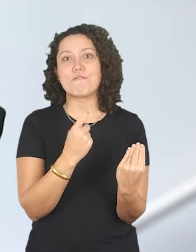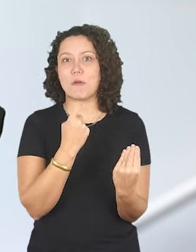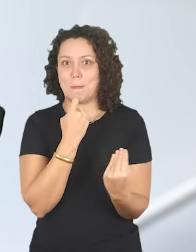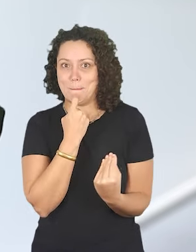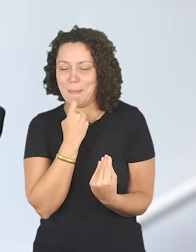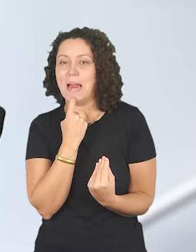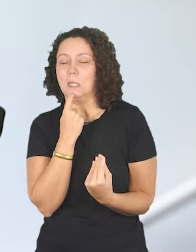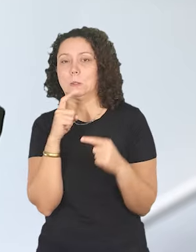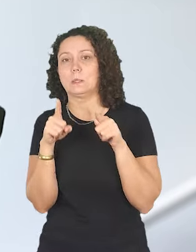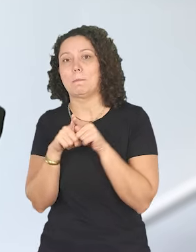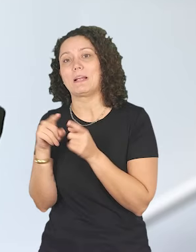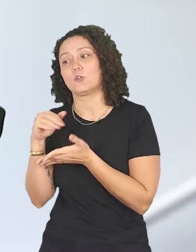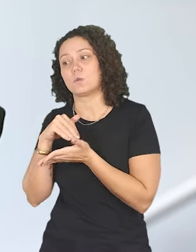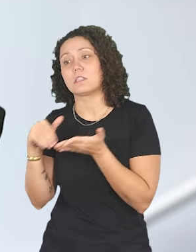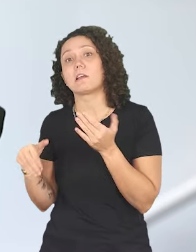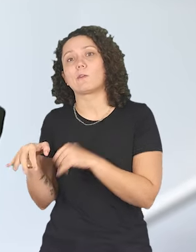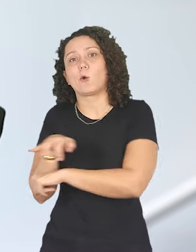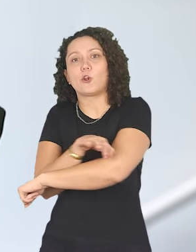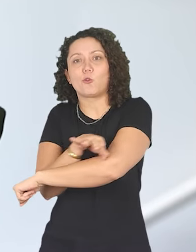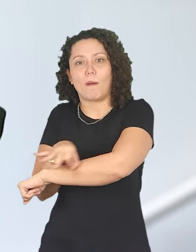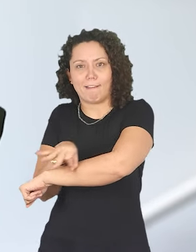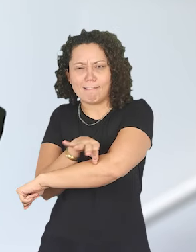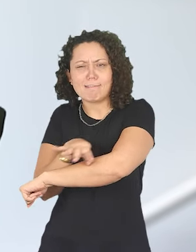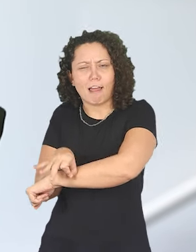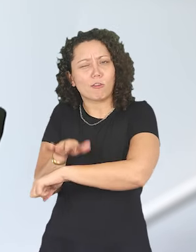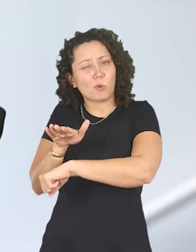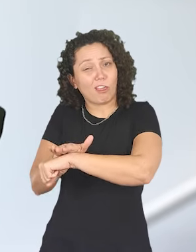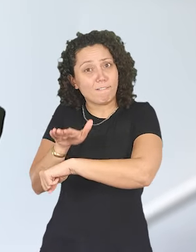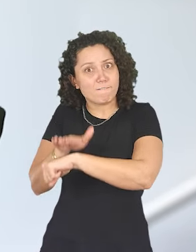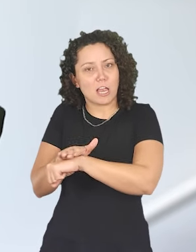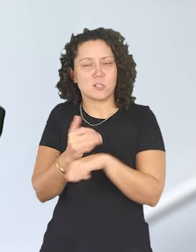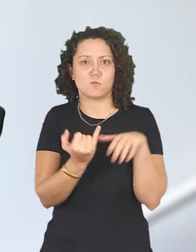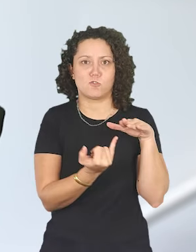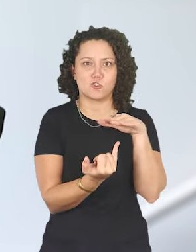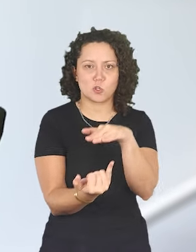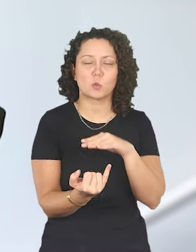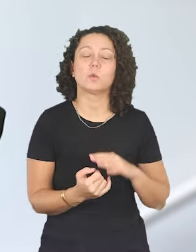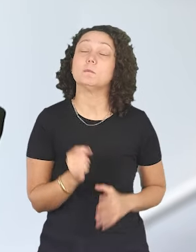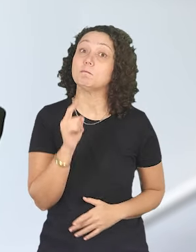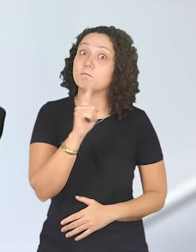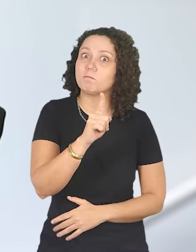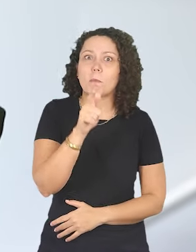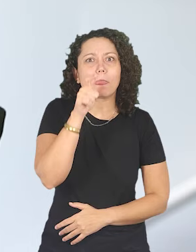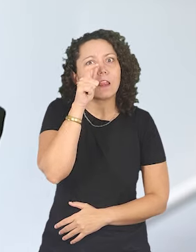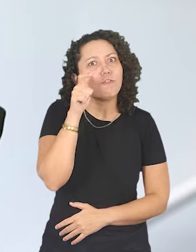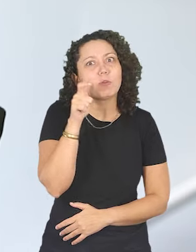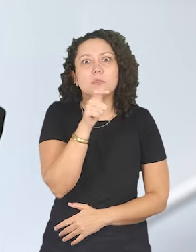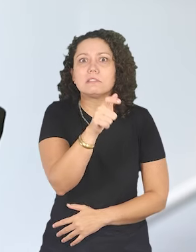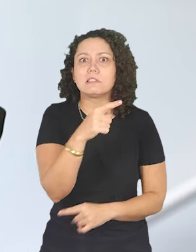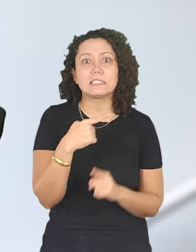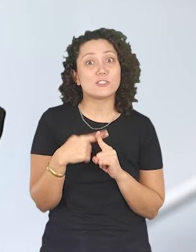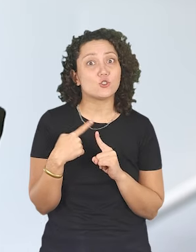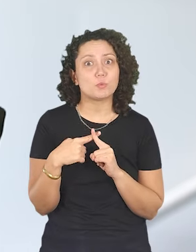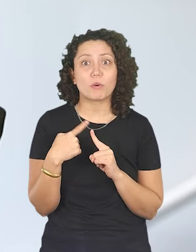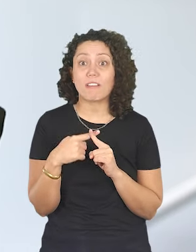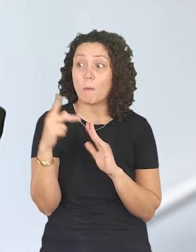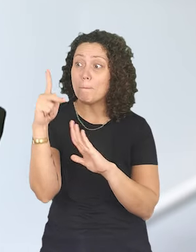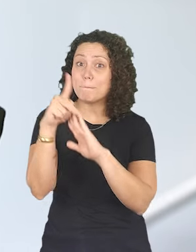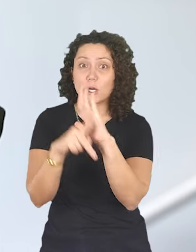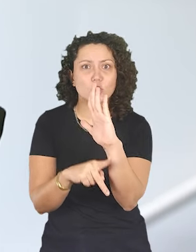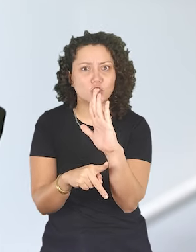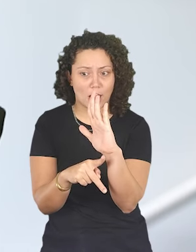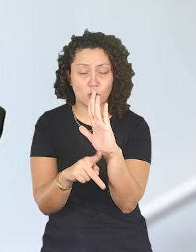Rui Otaki, o arquiteto do Instituto. Então foi também muito interessante por esse aspecto, começar uma coisa do zero